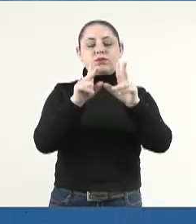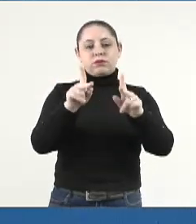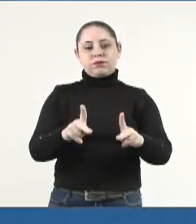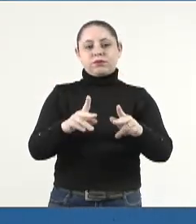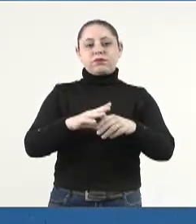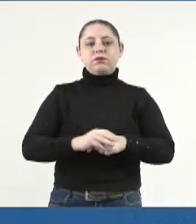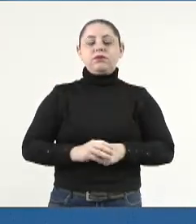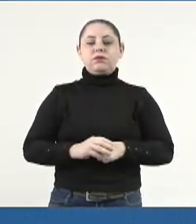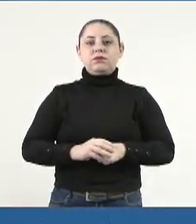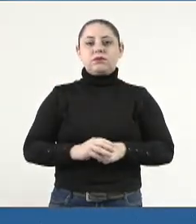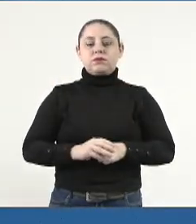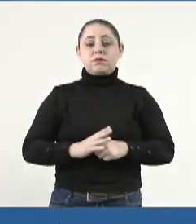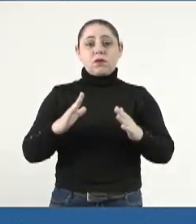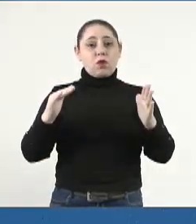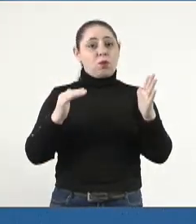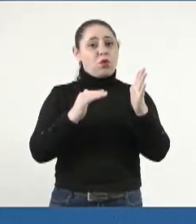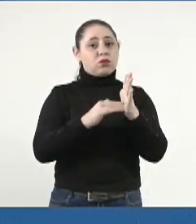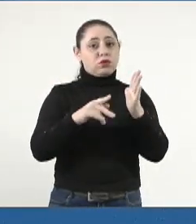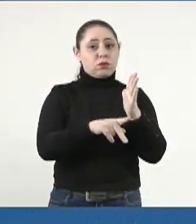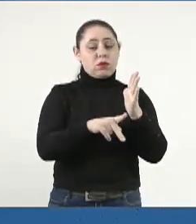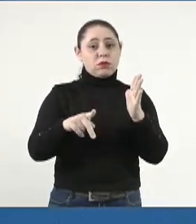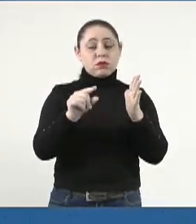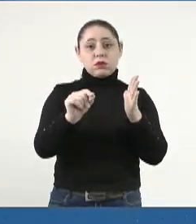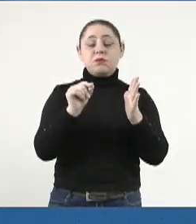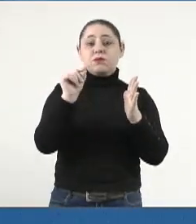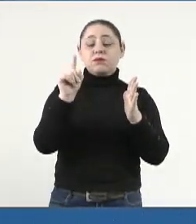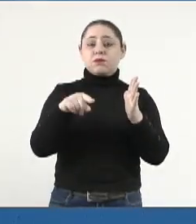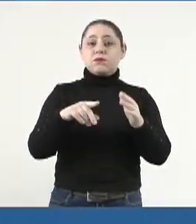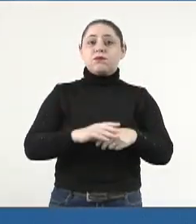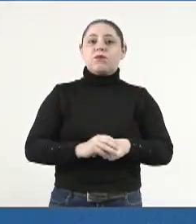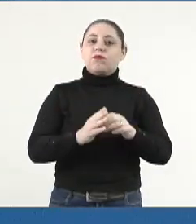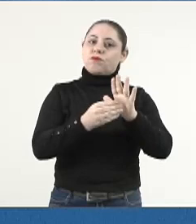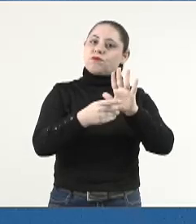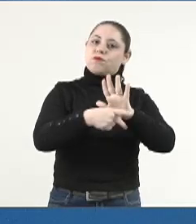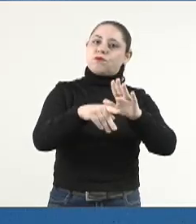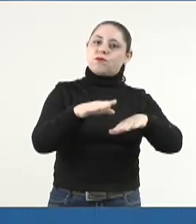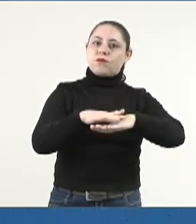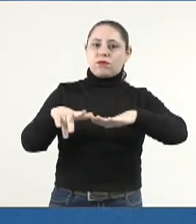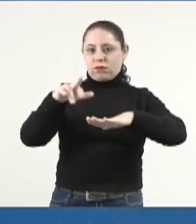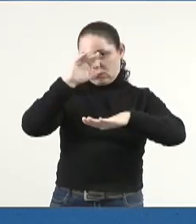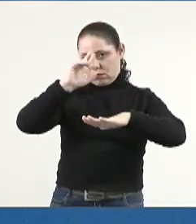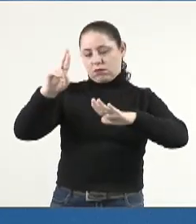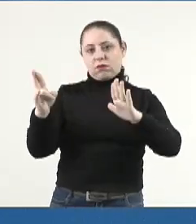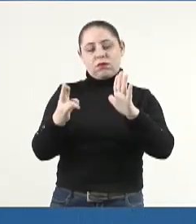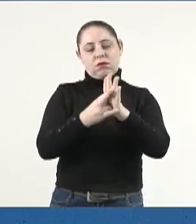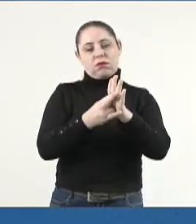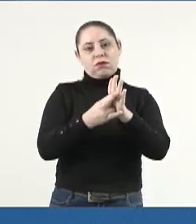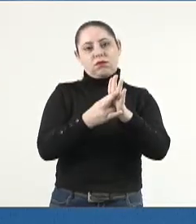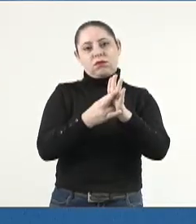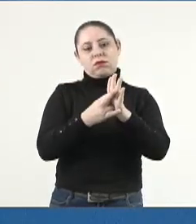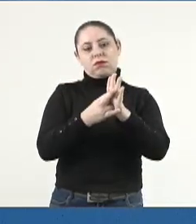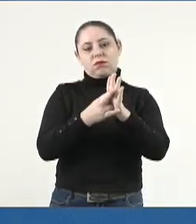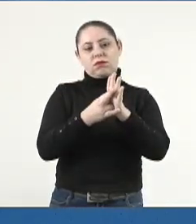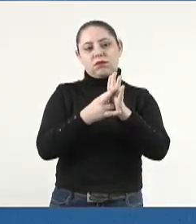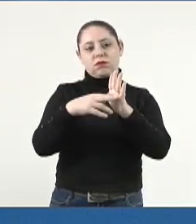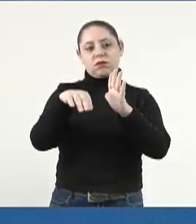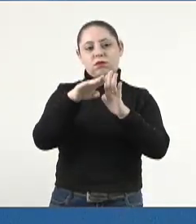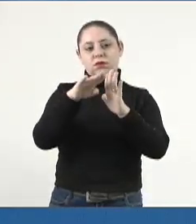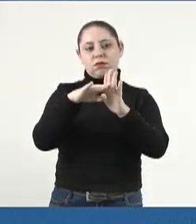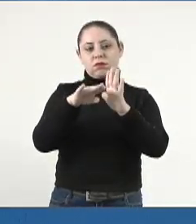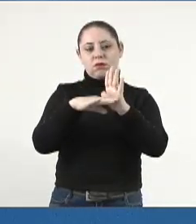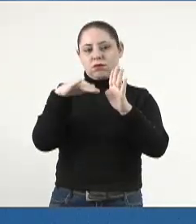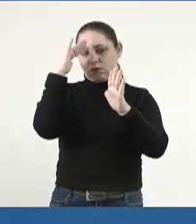Por último, Sr. Presidente, indico à mesa, diretora nos termos regimentais,